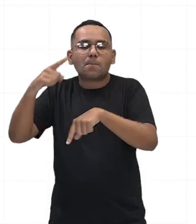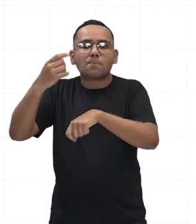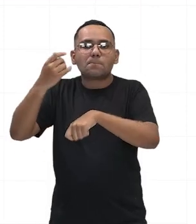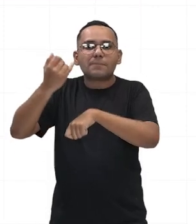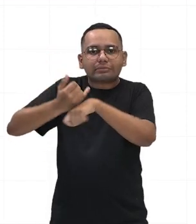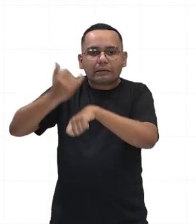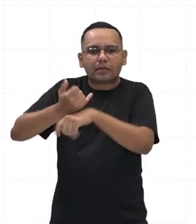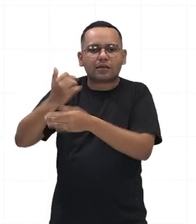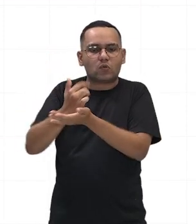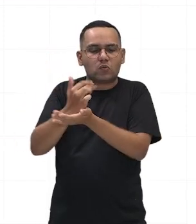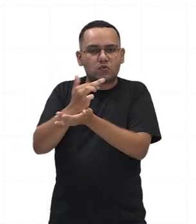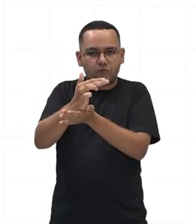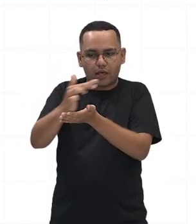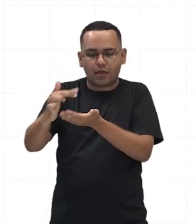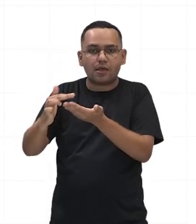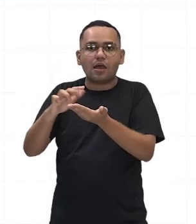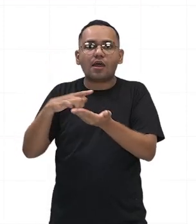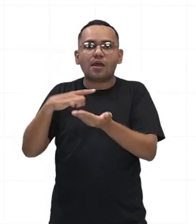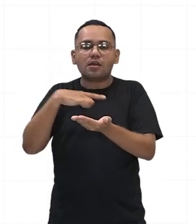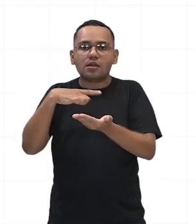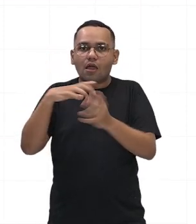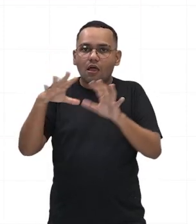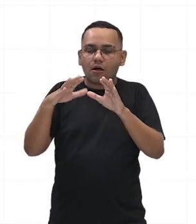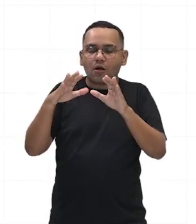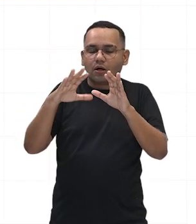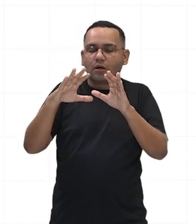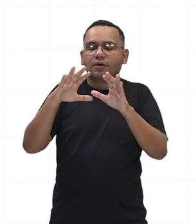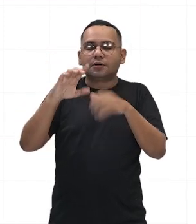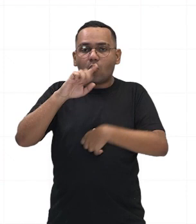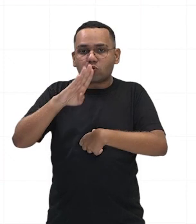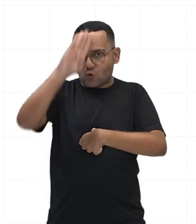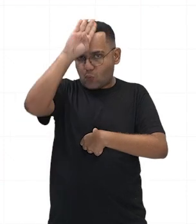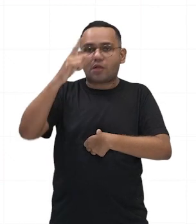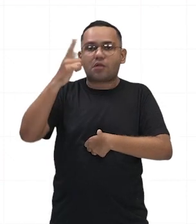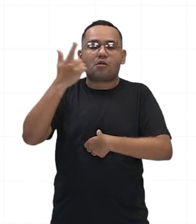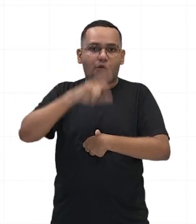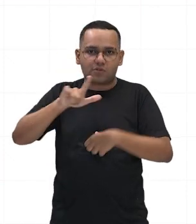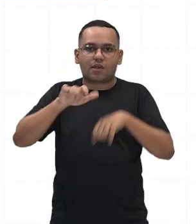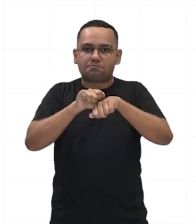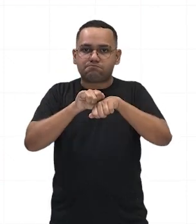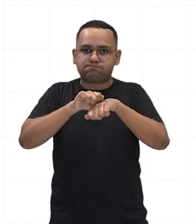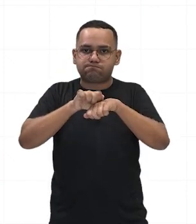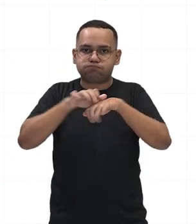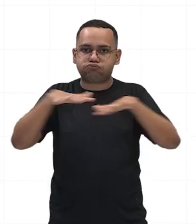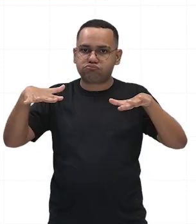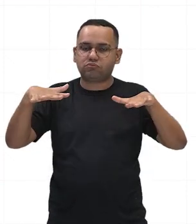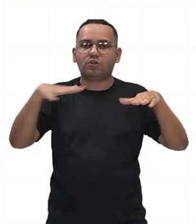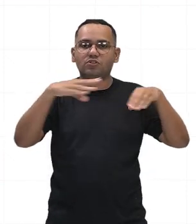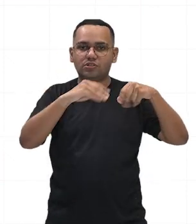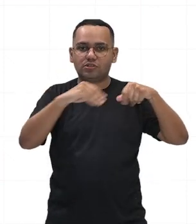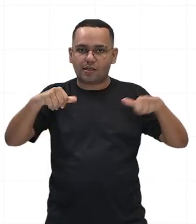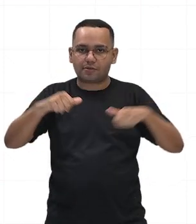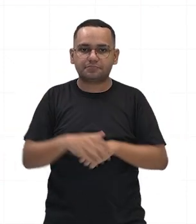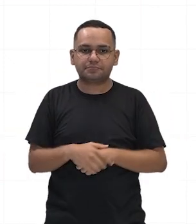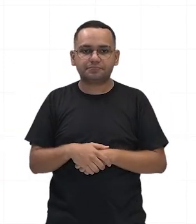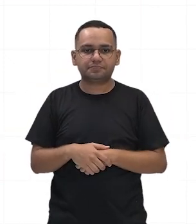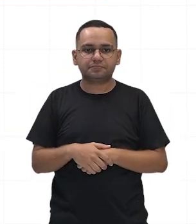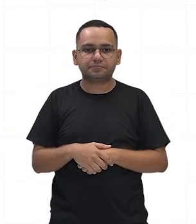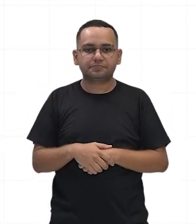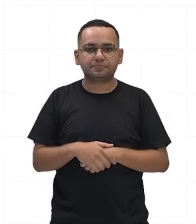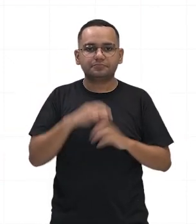conquistando mais território cada vez mais. Então, aí vamos falar da Guerra Púnica, né?